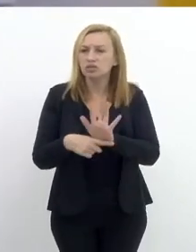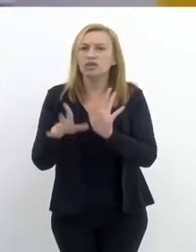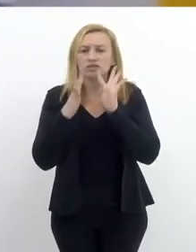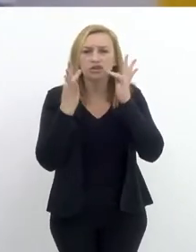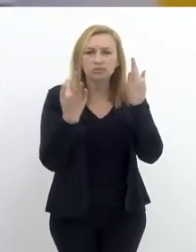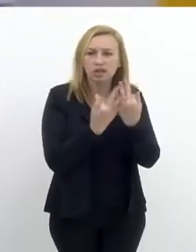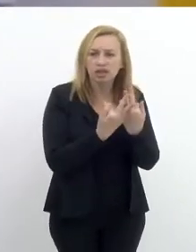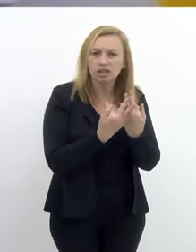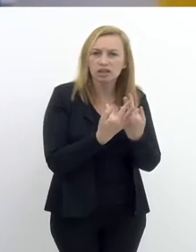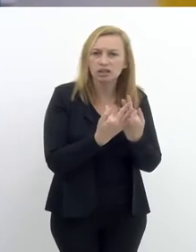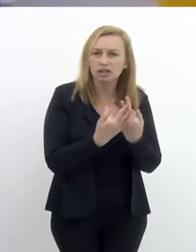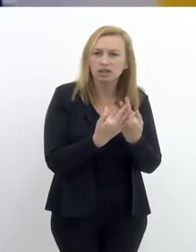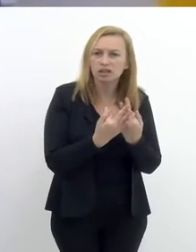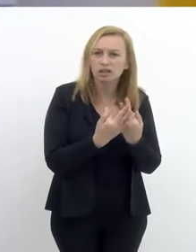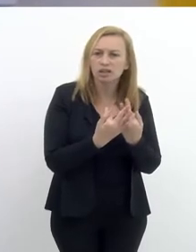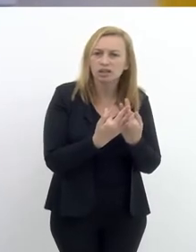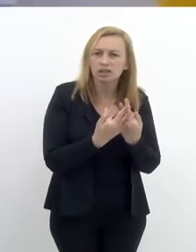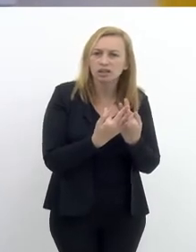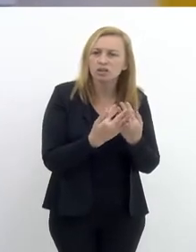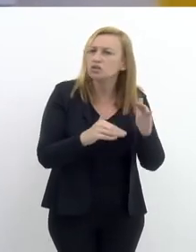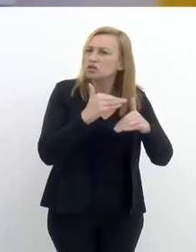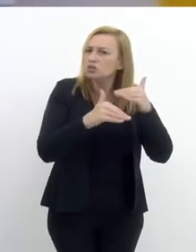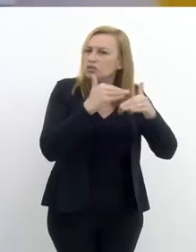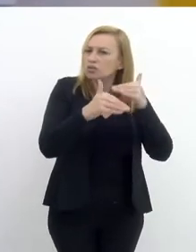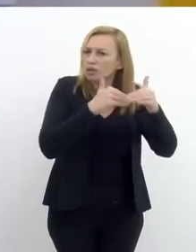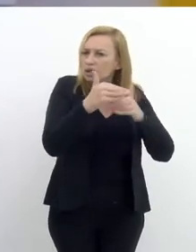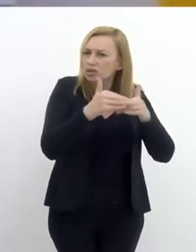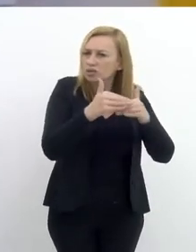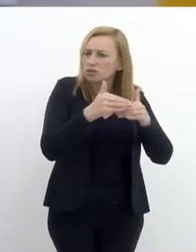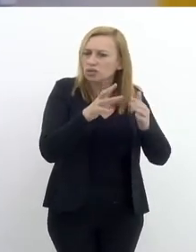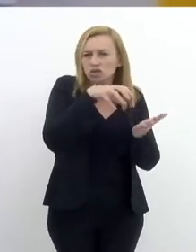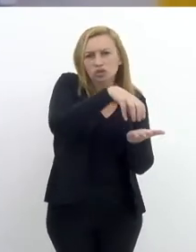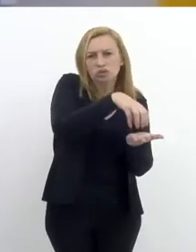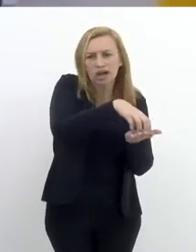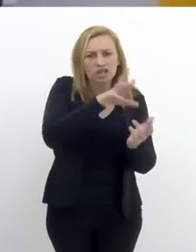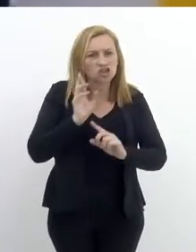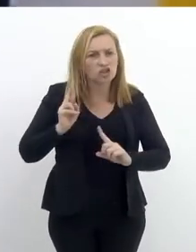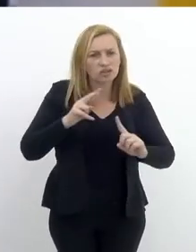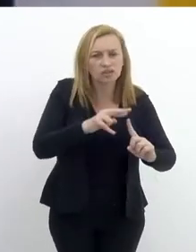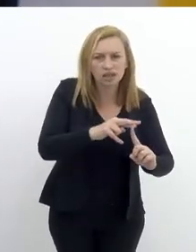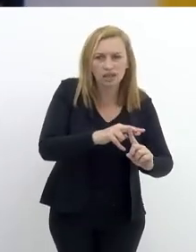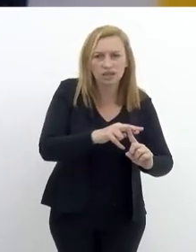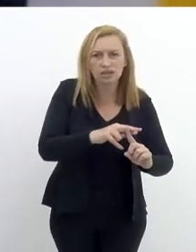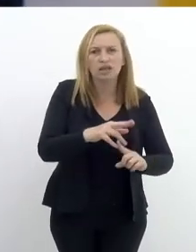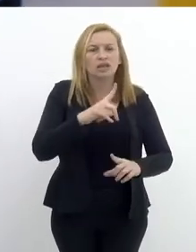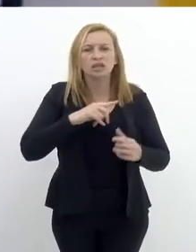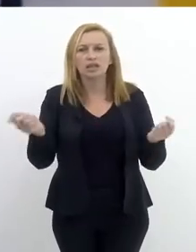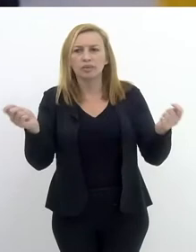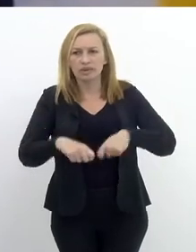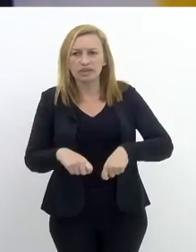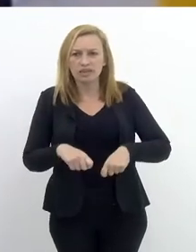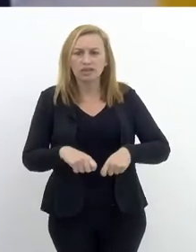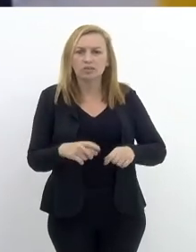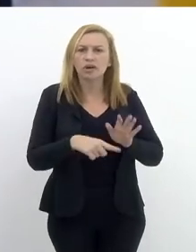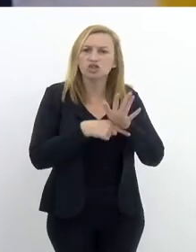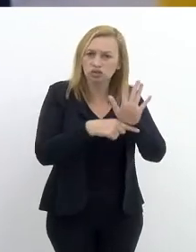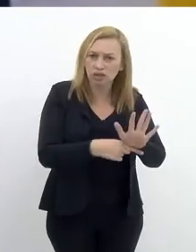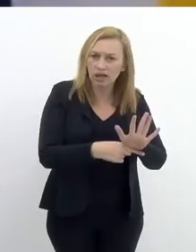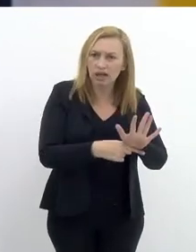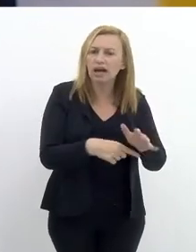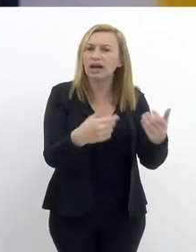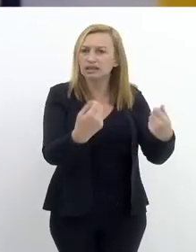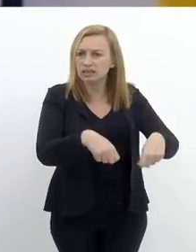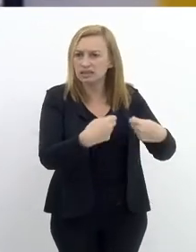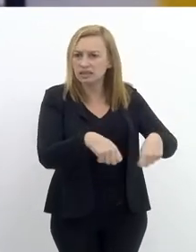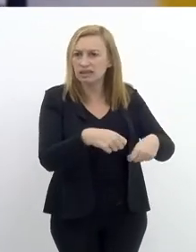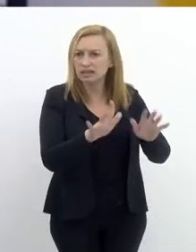atendimento às famílias, tanto o desenvolvimento de centros de referência que tenham capacitação